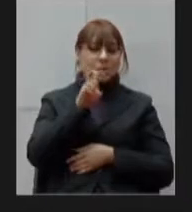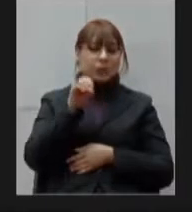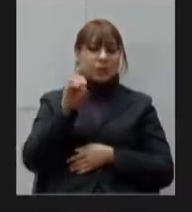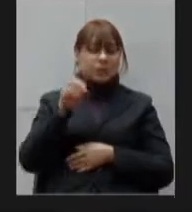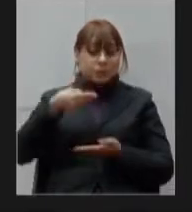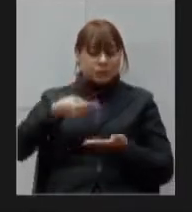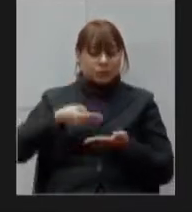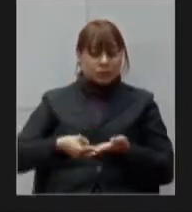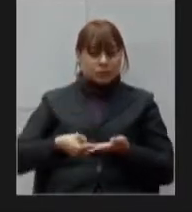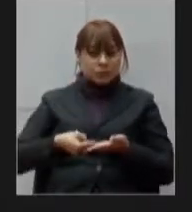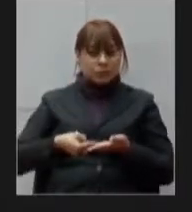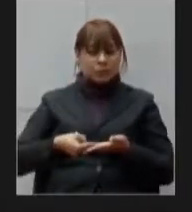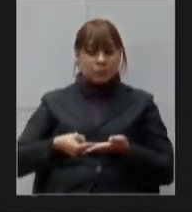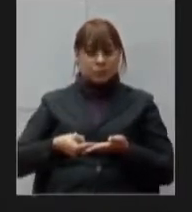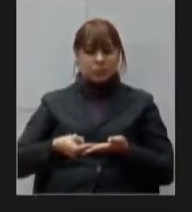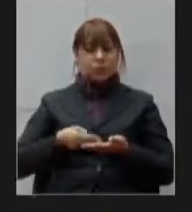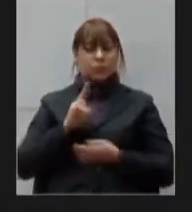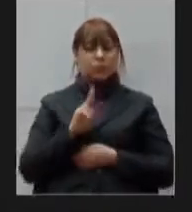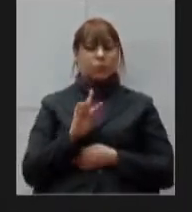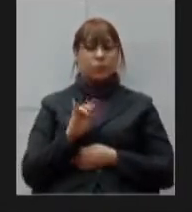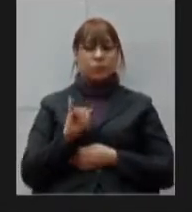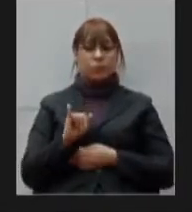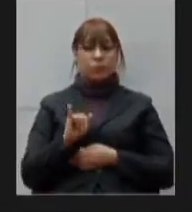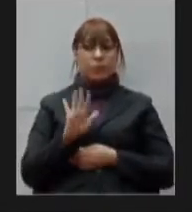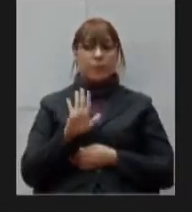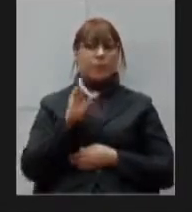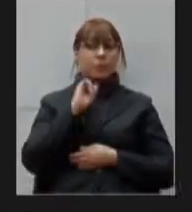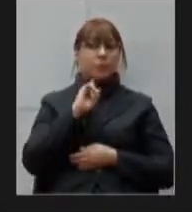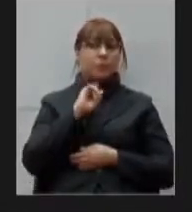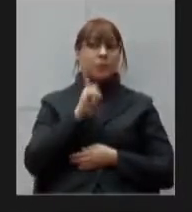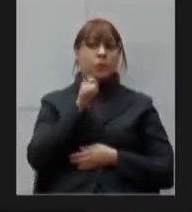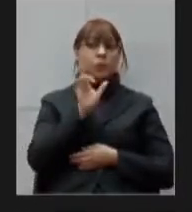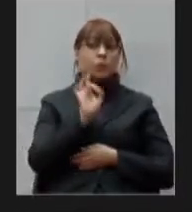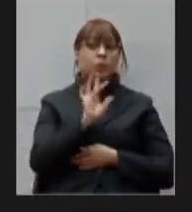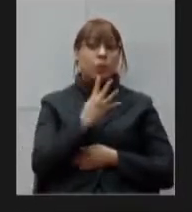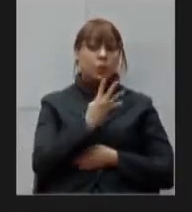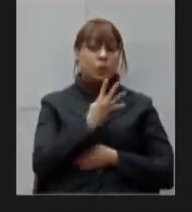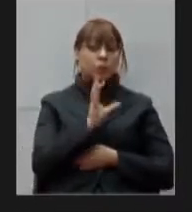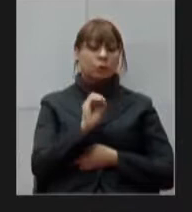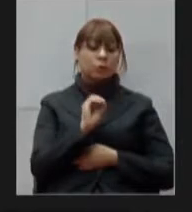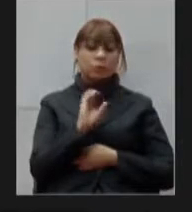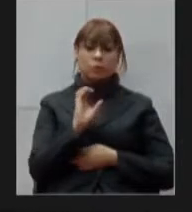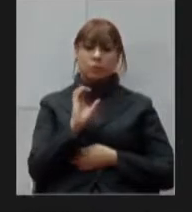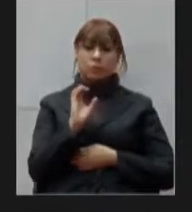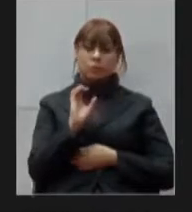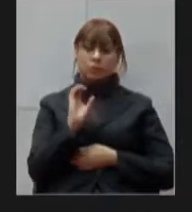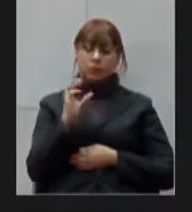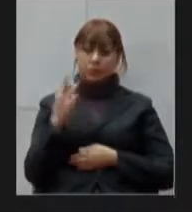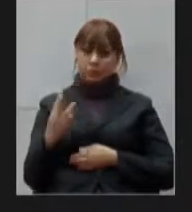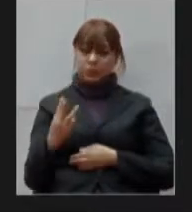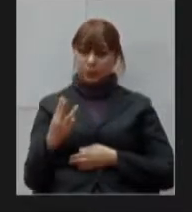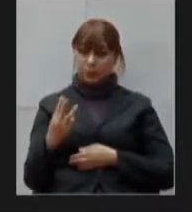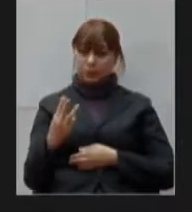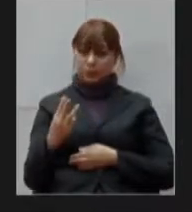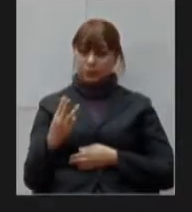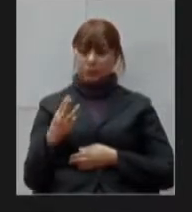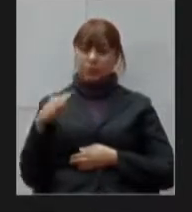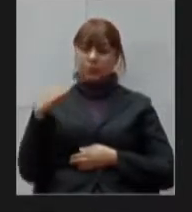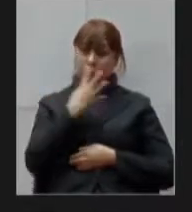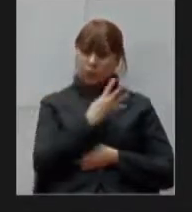credenciados de UTI Minas Gerais só conseguiu 403 o senhor vê